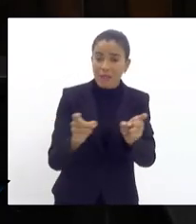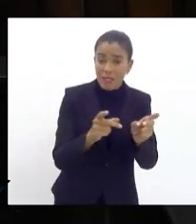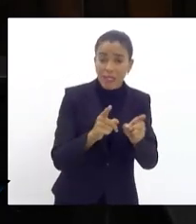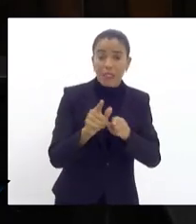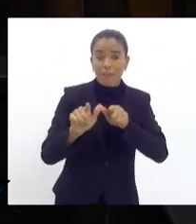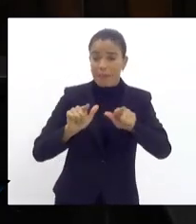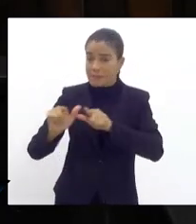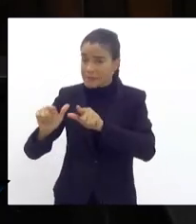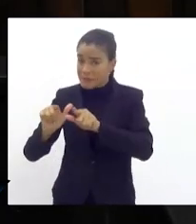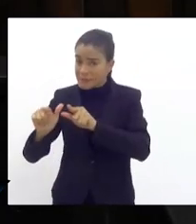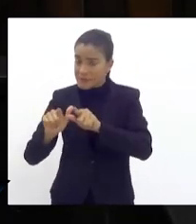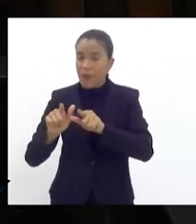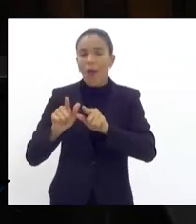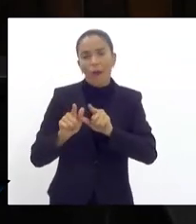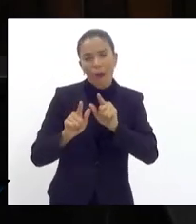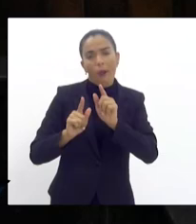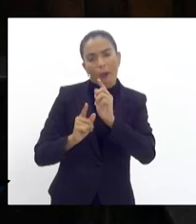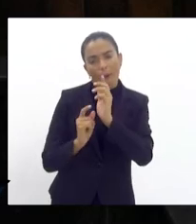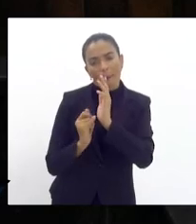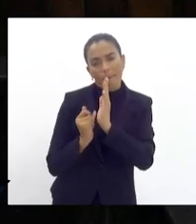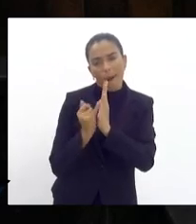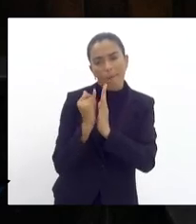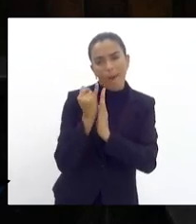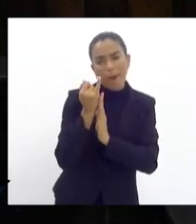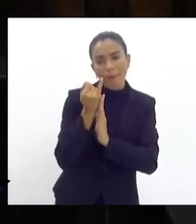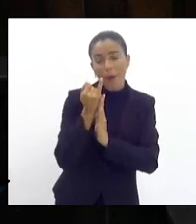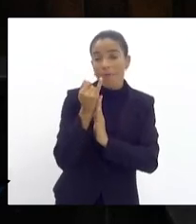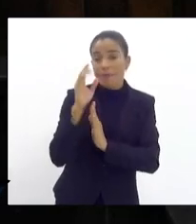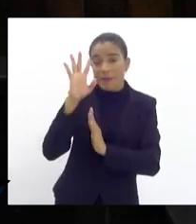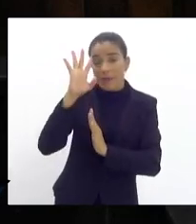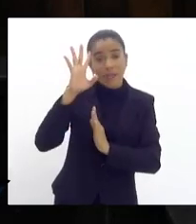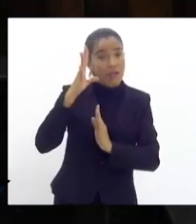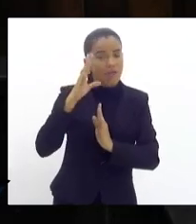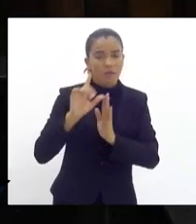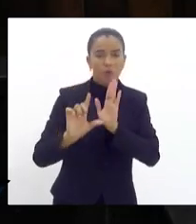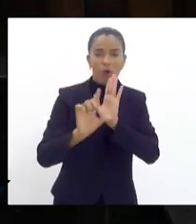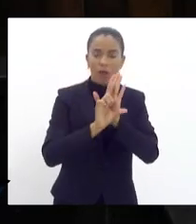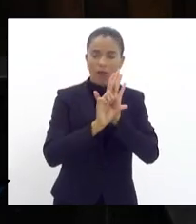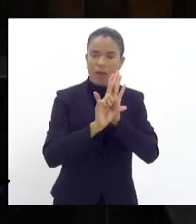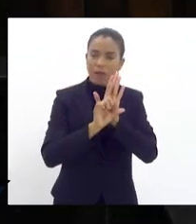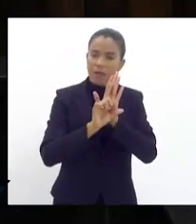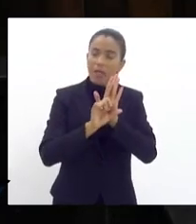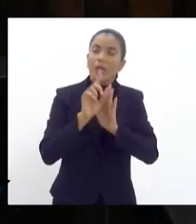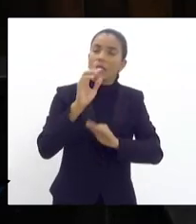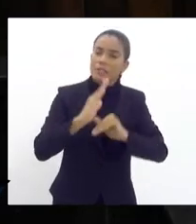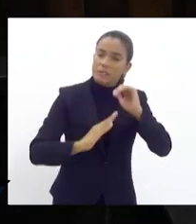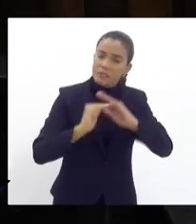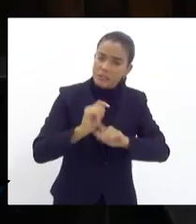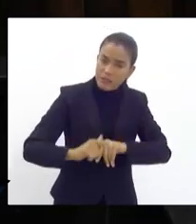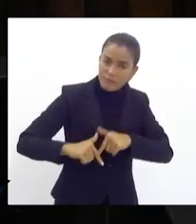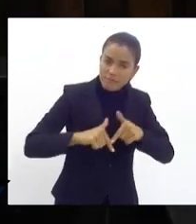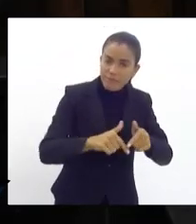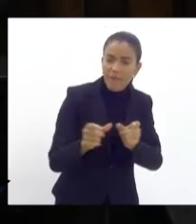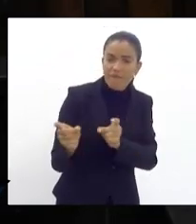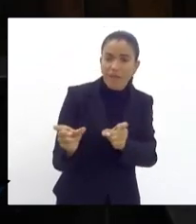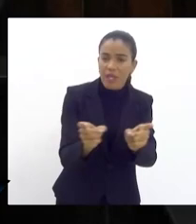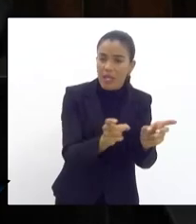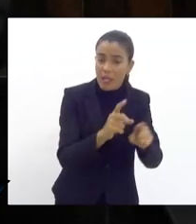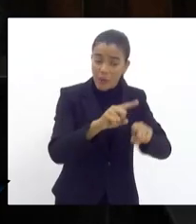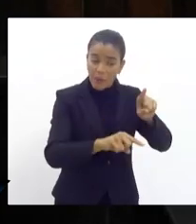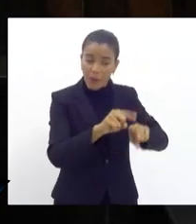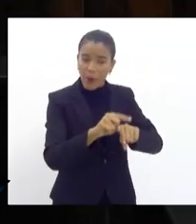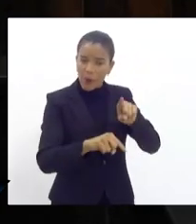É uma alíquota que os estados definem por lei que se aplica ao preço de venda daquele